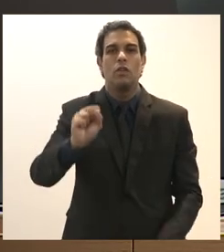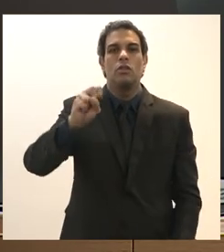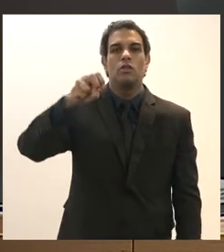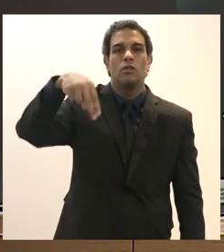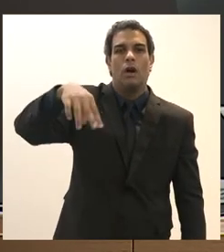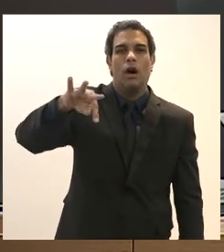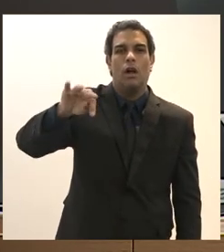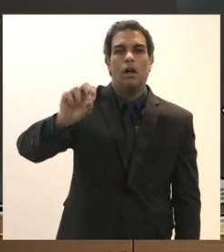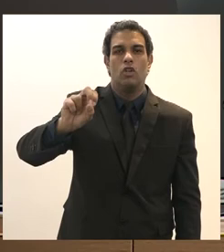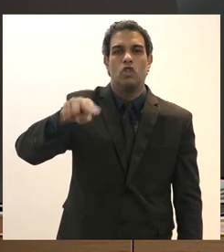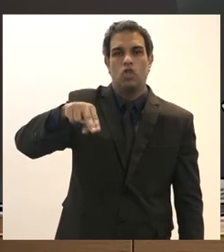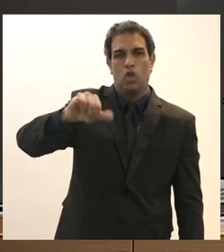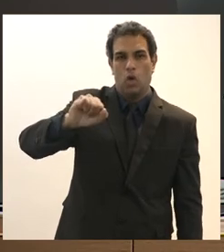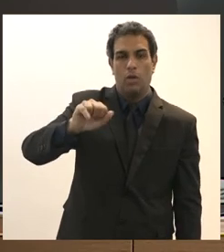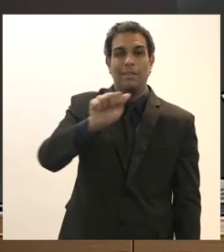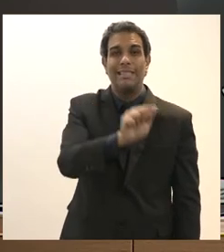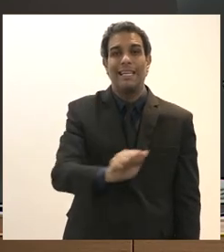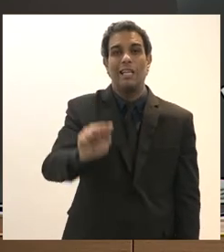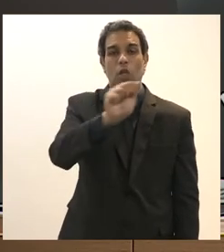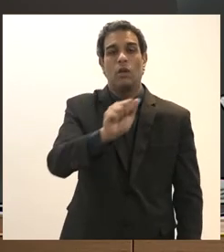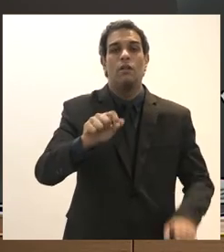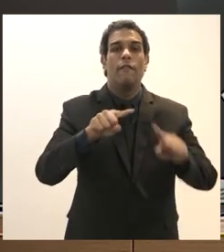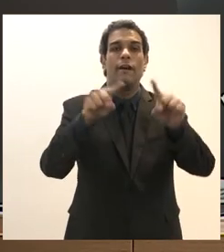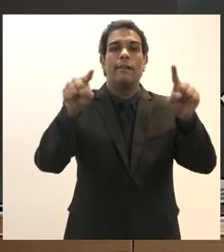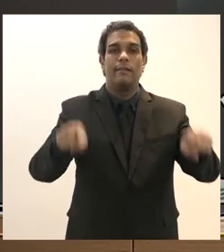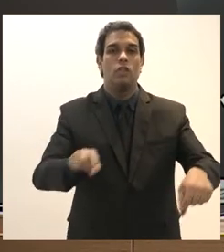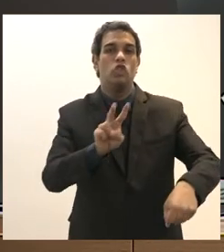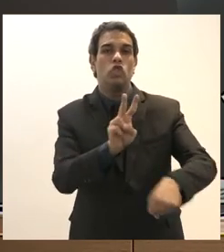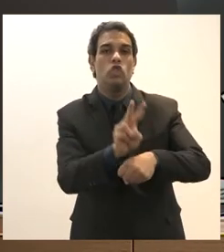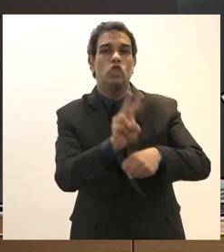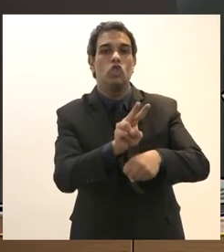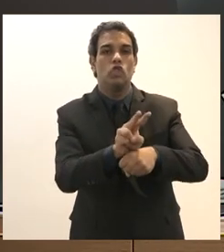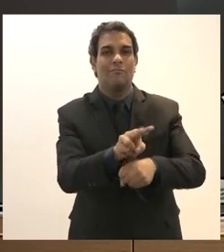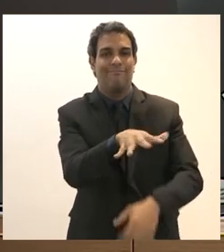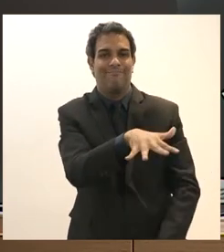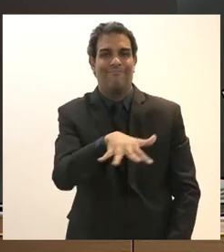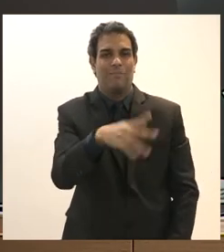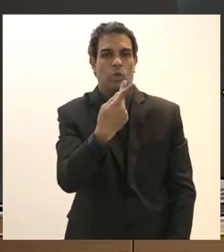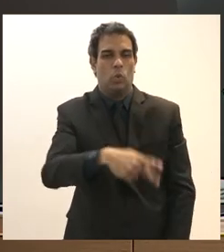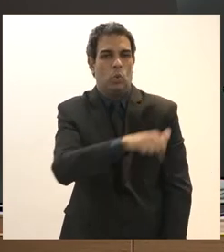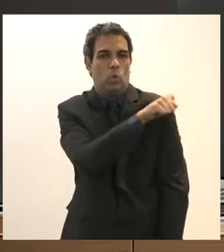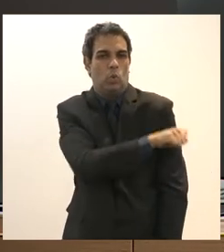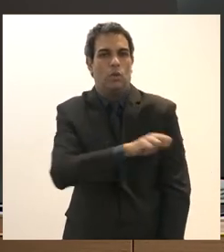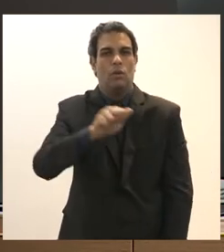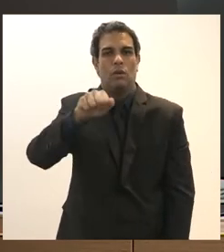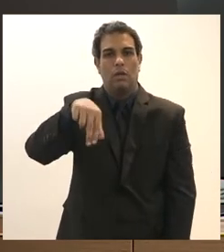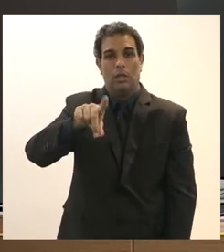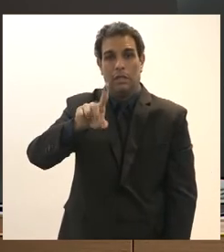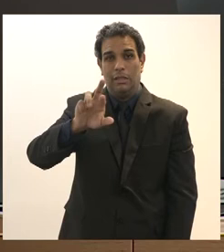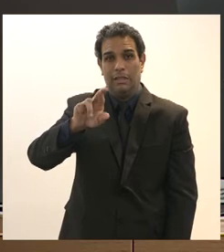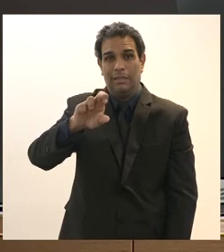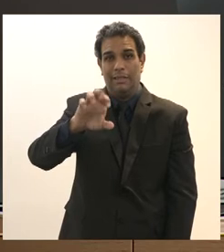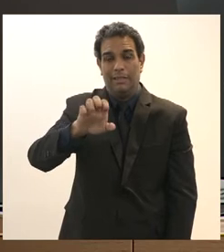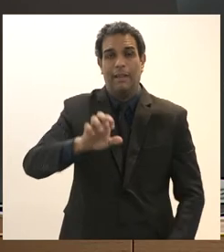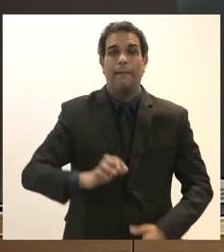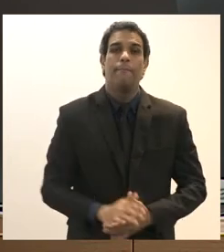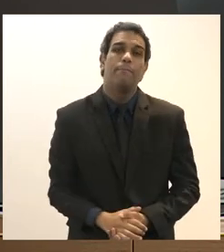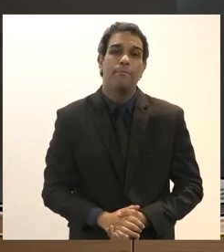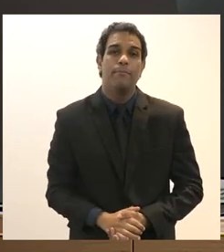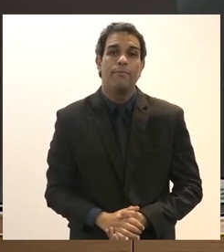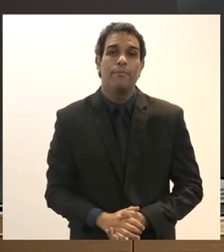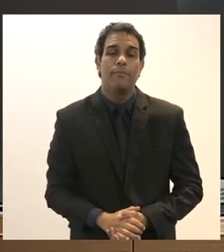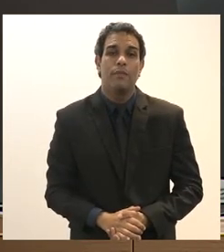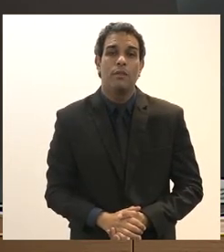Manuel Associação dos Servidores da Vigilância Sanitária Andréa Garcia do